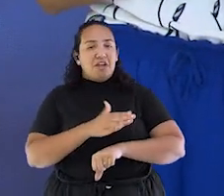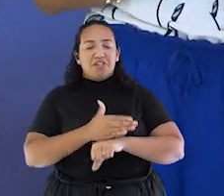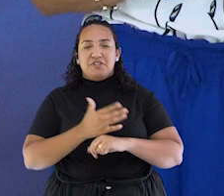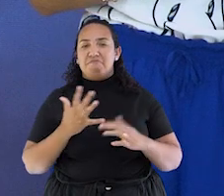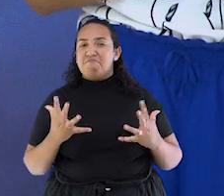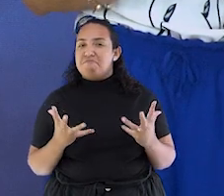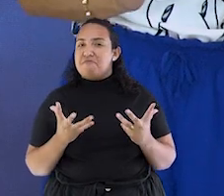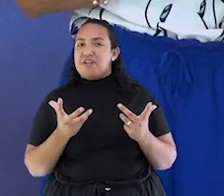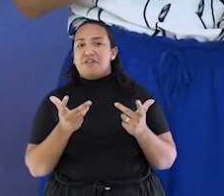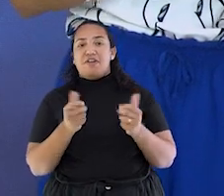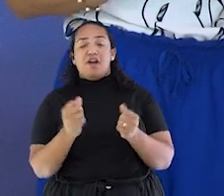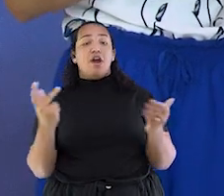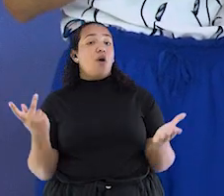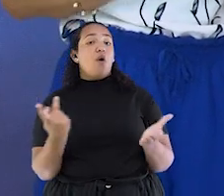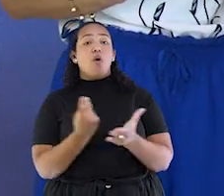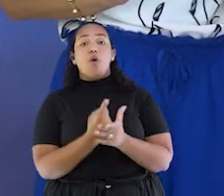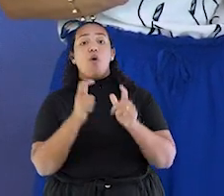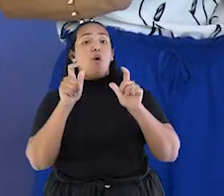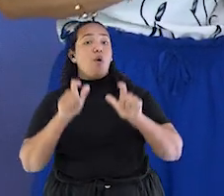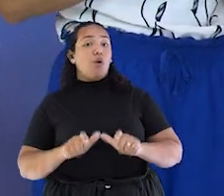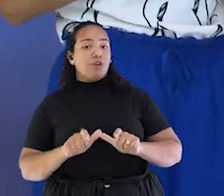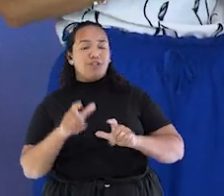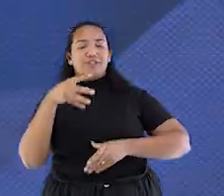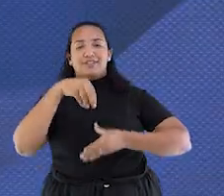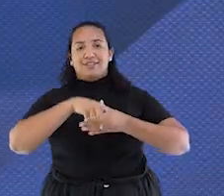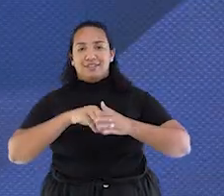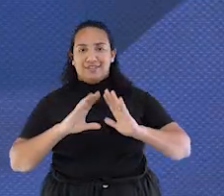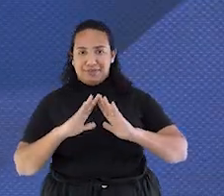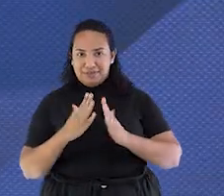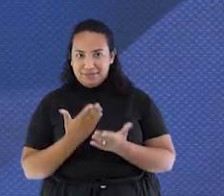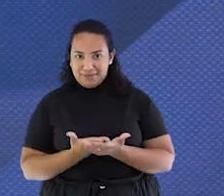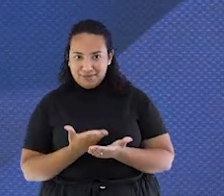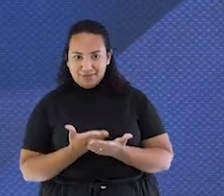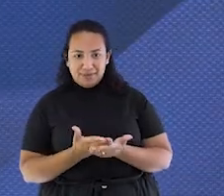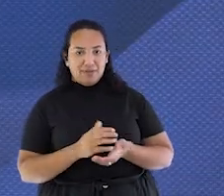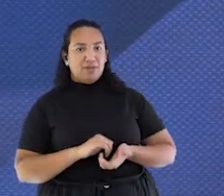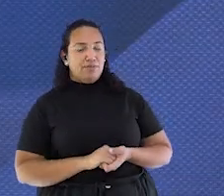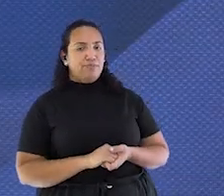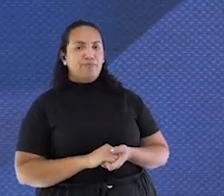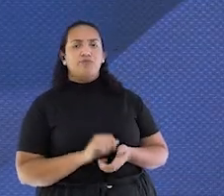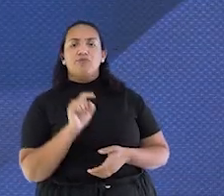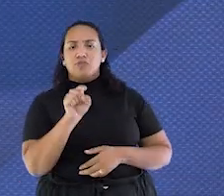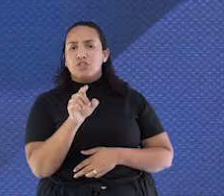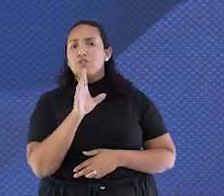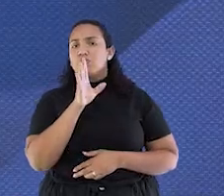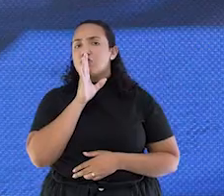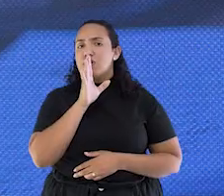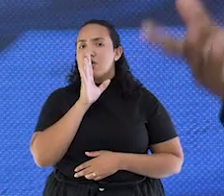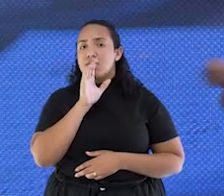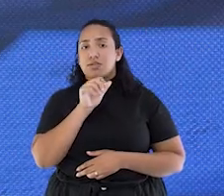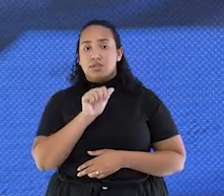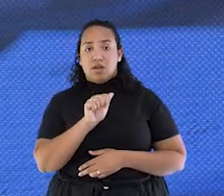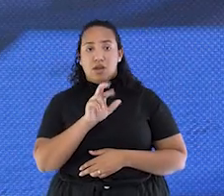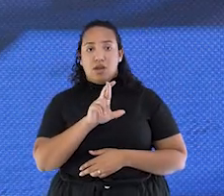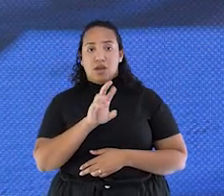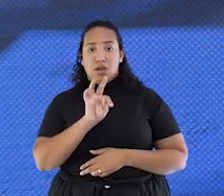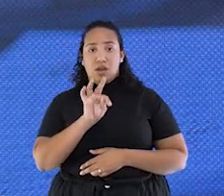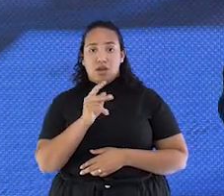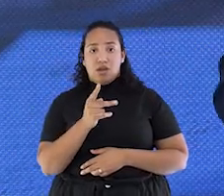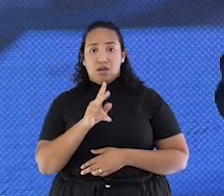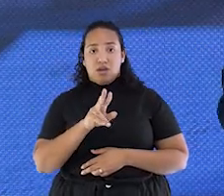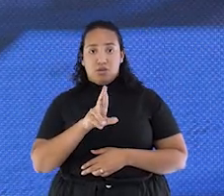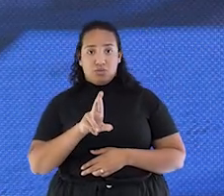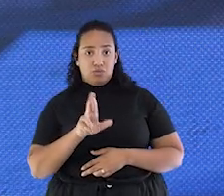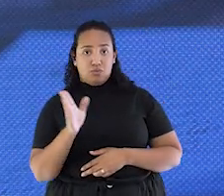está sendo realizada na escola. Você já ouviu falar do Arthur News? Claro que sim!